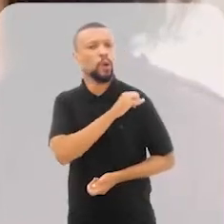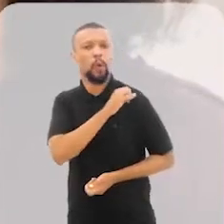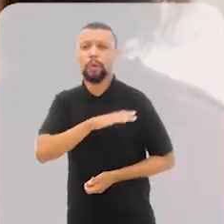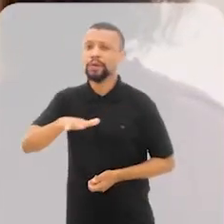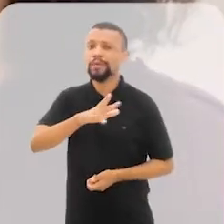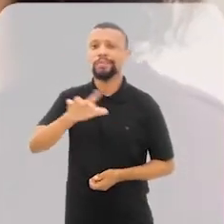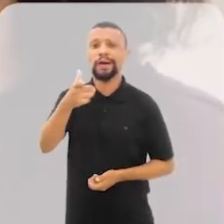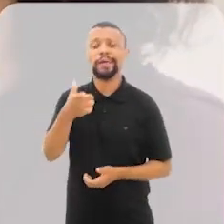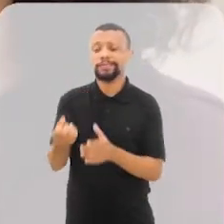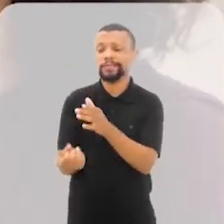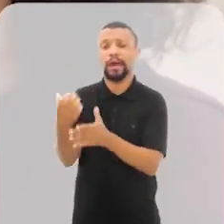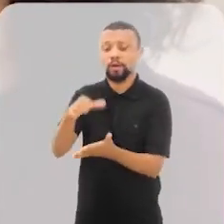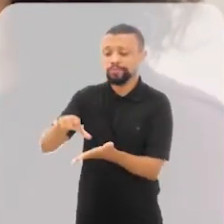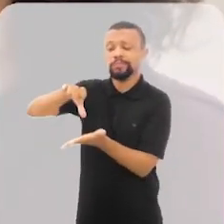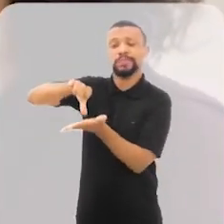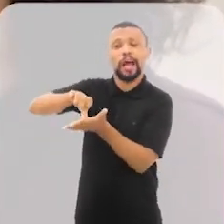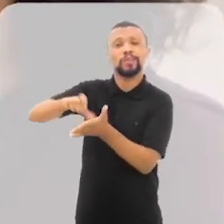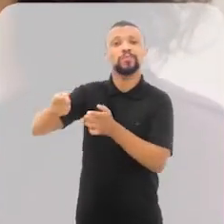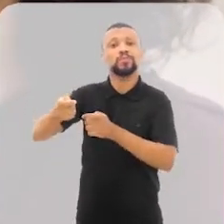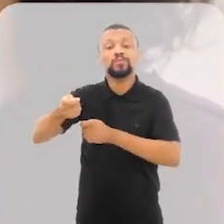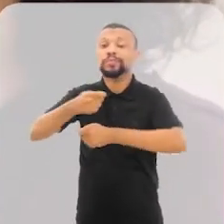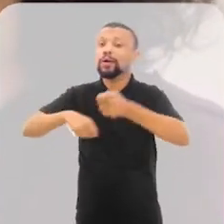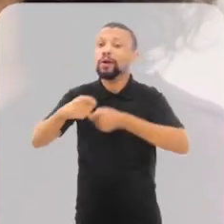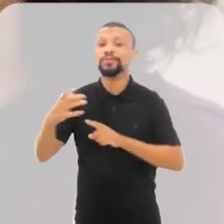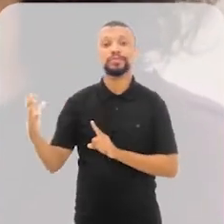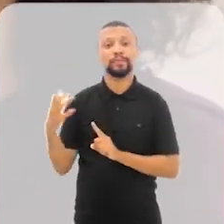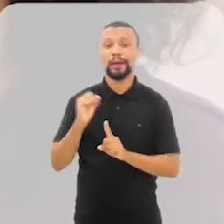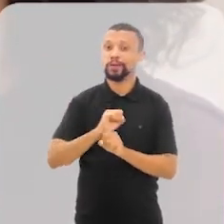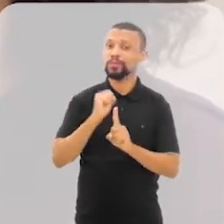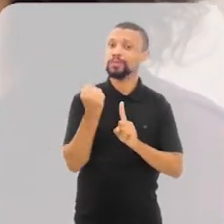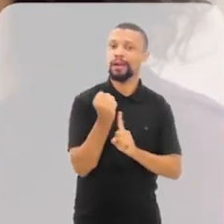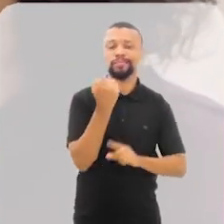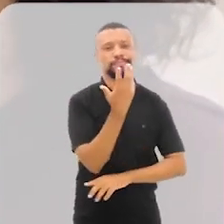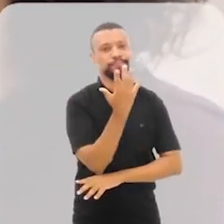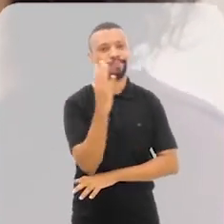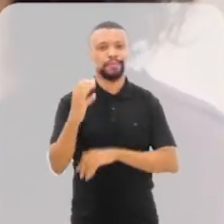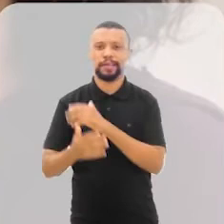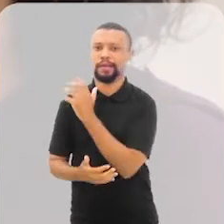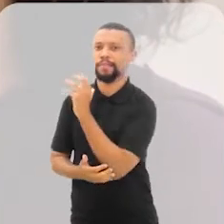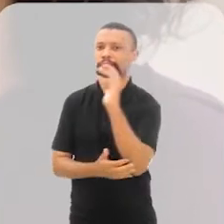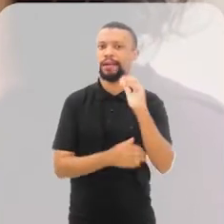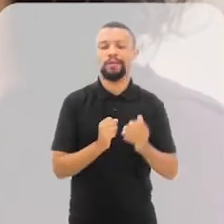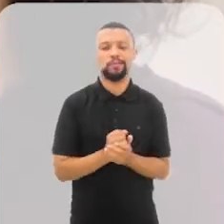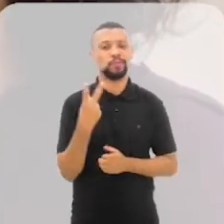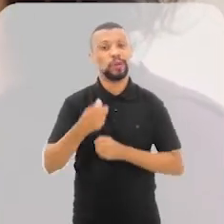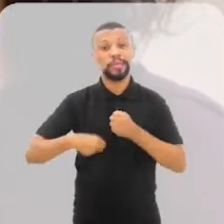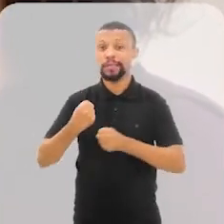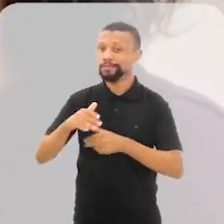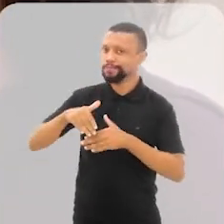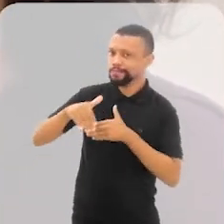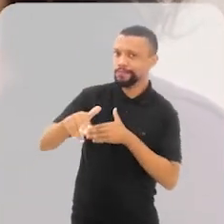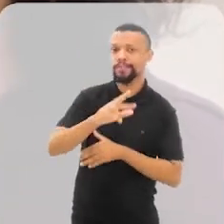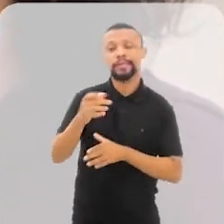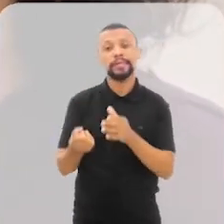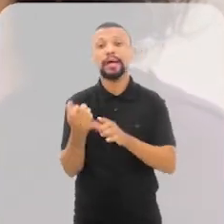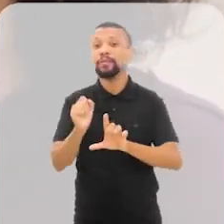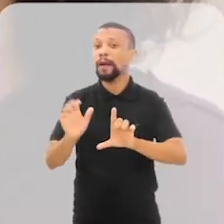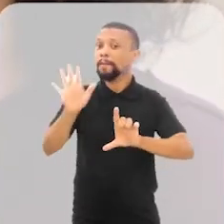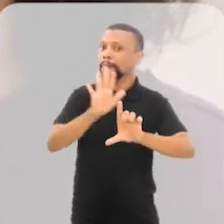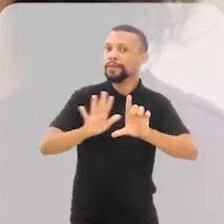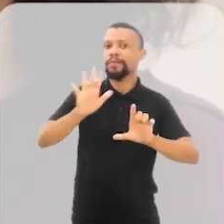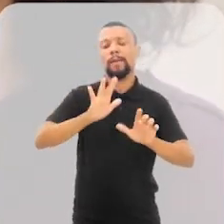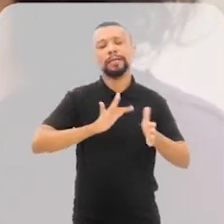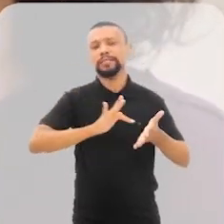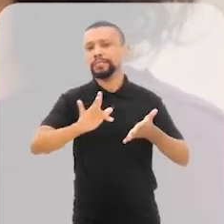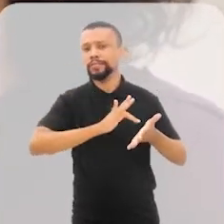O Estado do Rio vai ganhar um Observatório dos Negócios de Impacto Social e Ambiental. Nos próximos dois anos, será criada uma